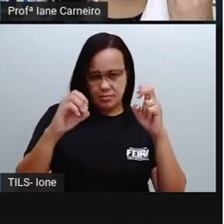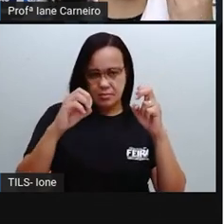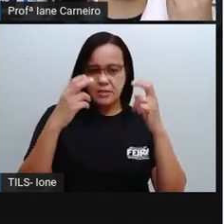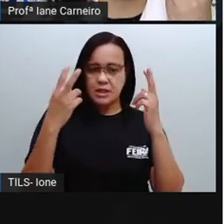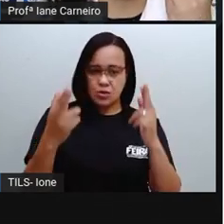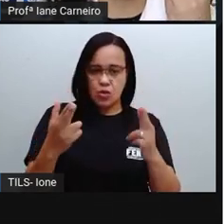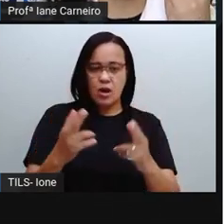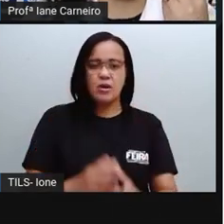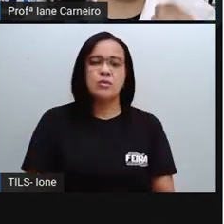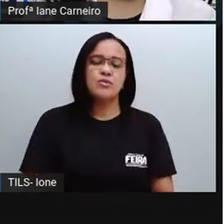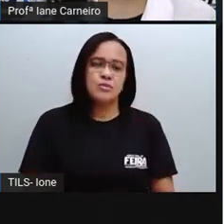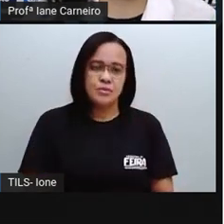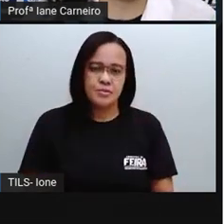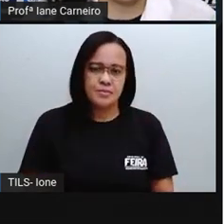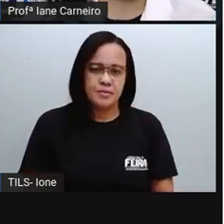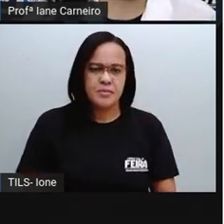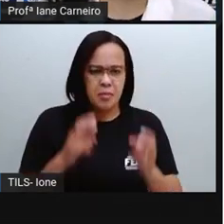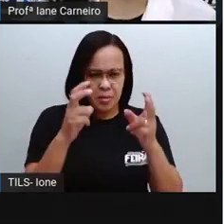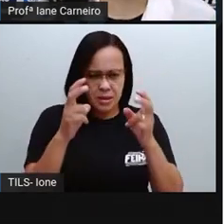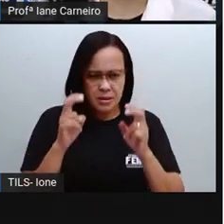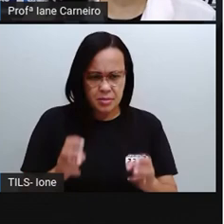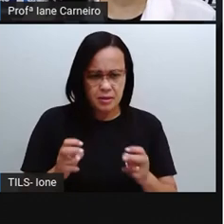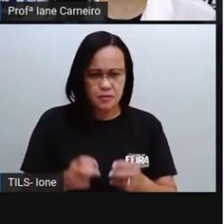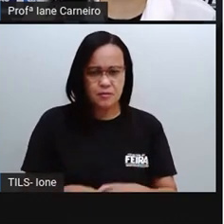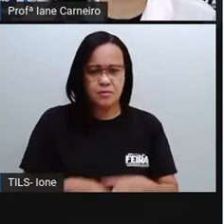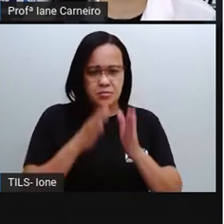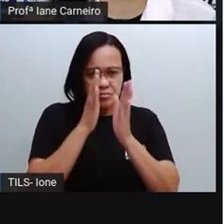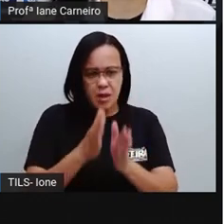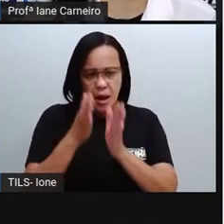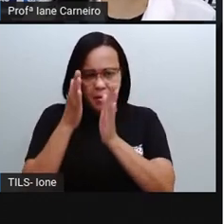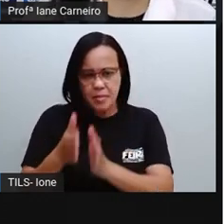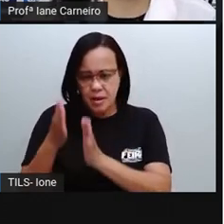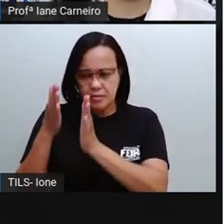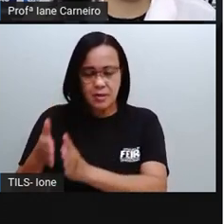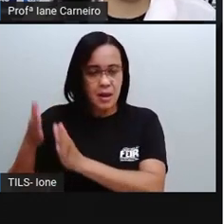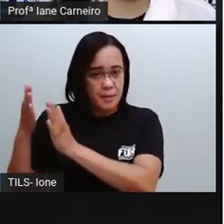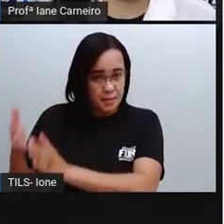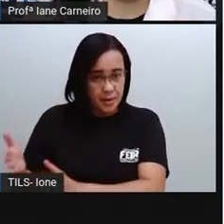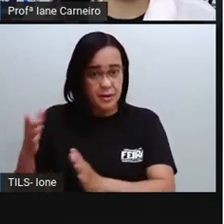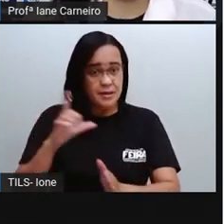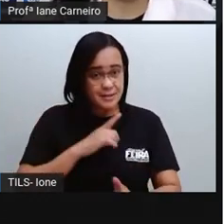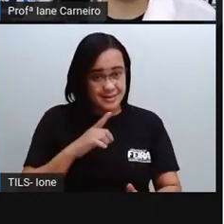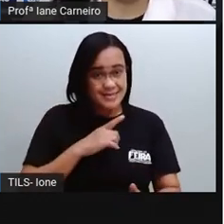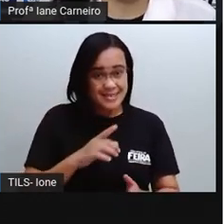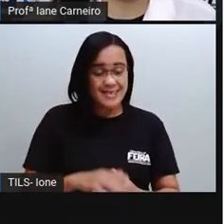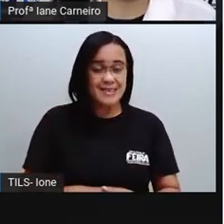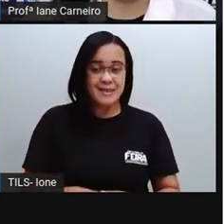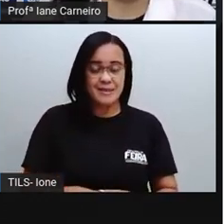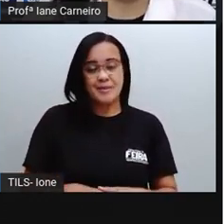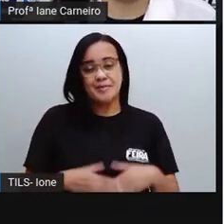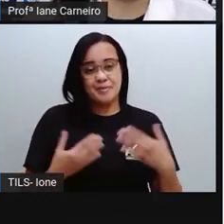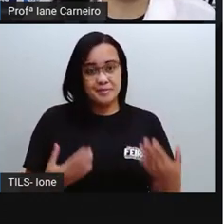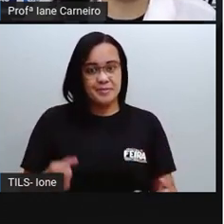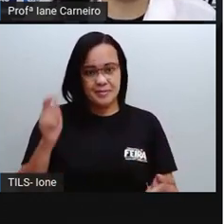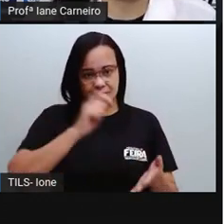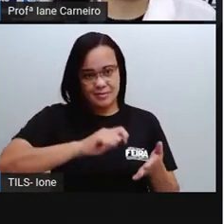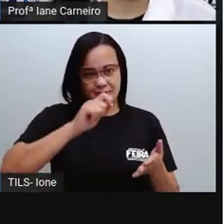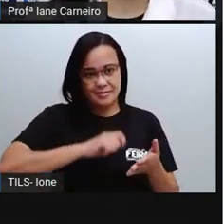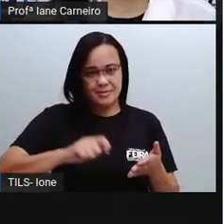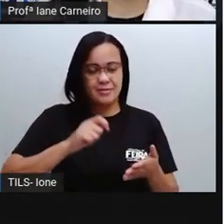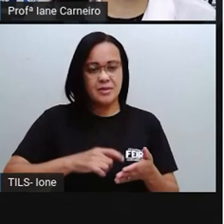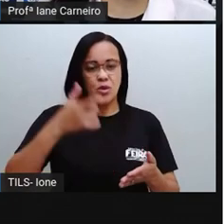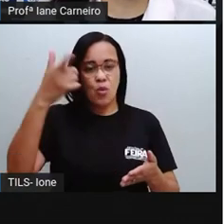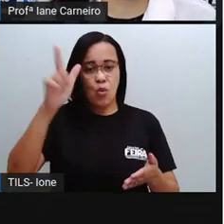percebam, ó, a regularidade. Eu vou escrever aqui um outro número que vocês conhecem. Vou deixar esse aqui quietinho,